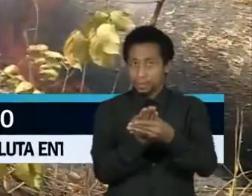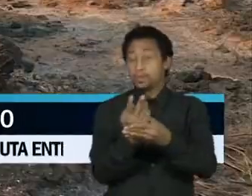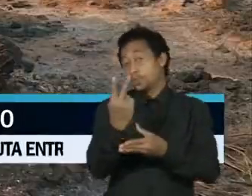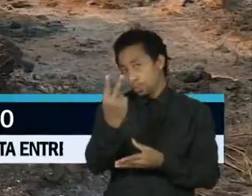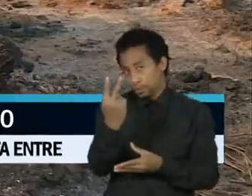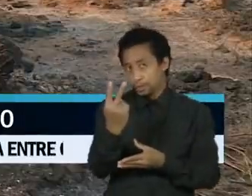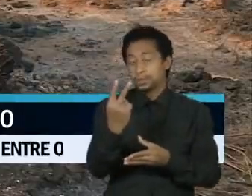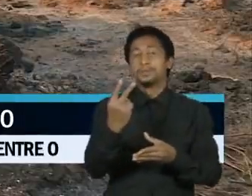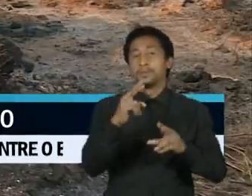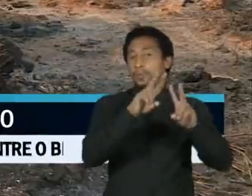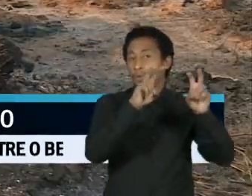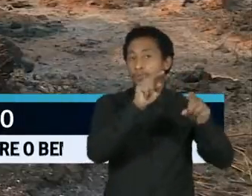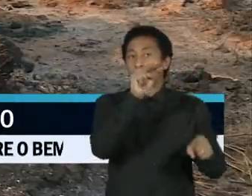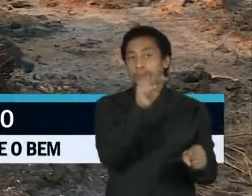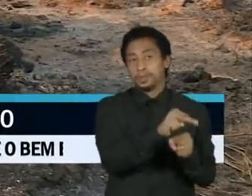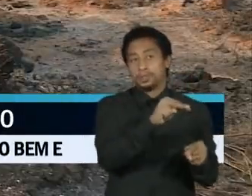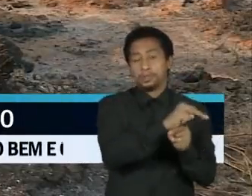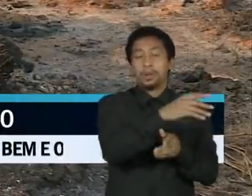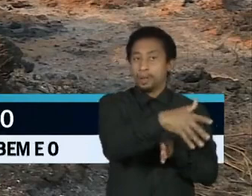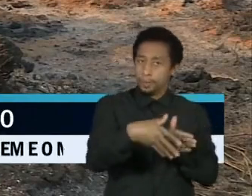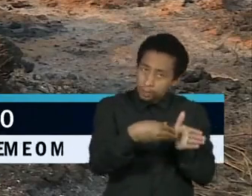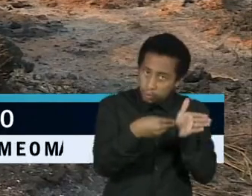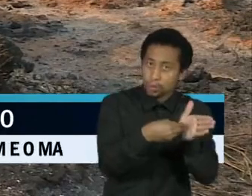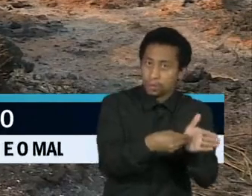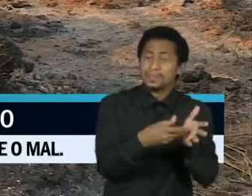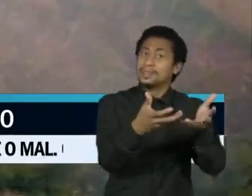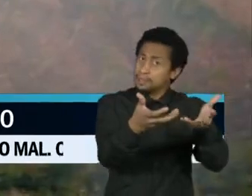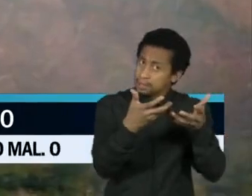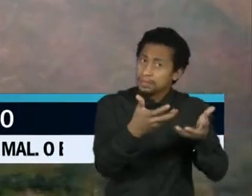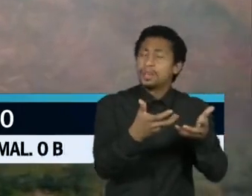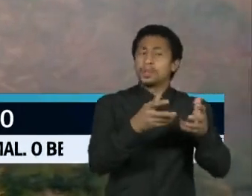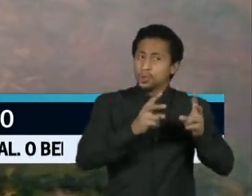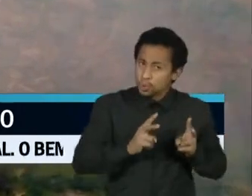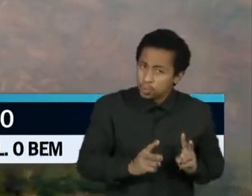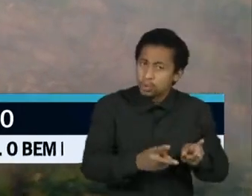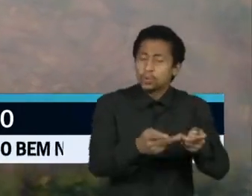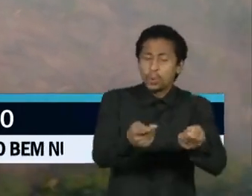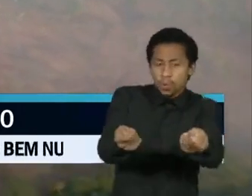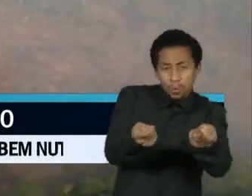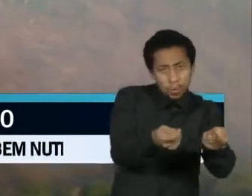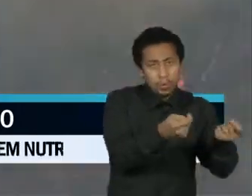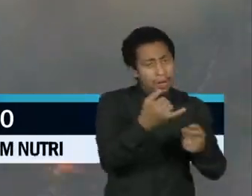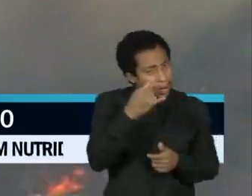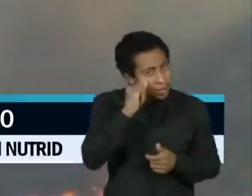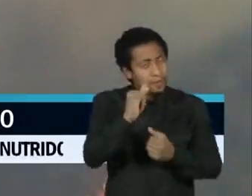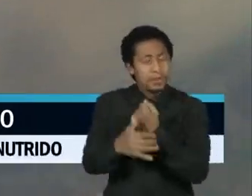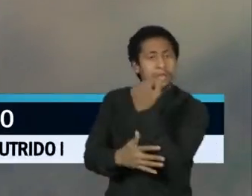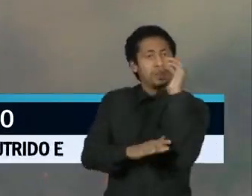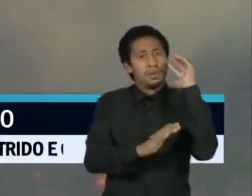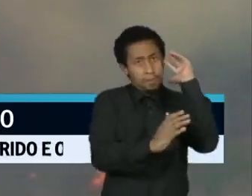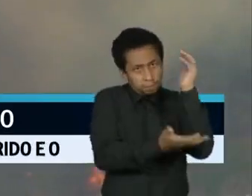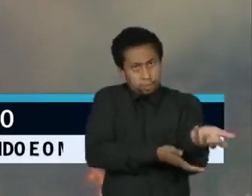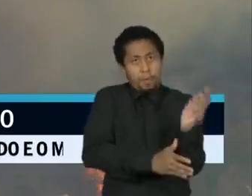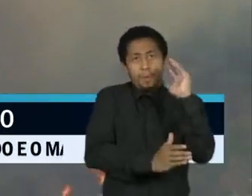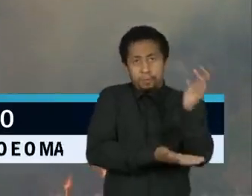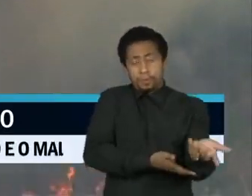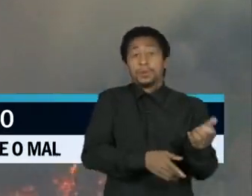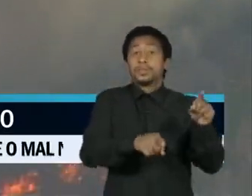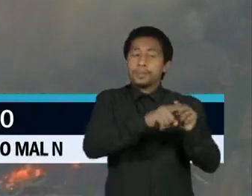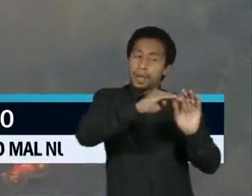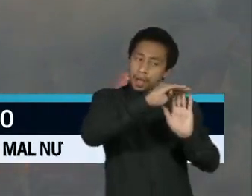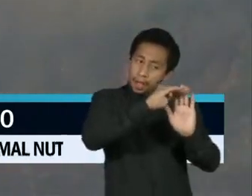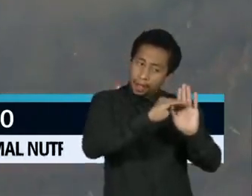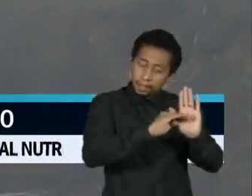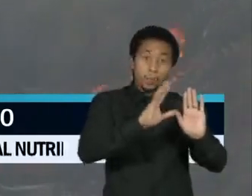Os autores cobram a retomada do Plano de Ação para Prevenção e Controle do Desmatamento, além de um conjunto de medidas para